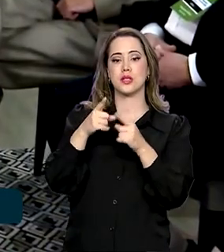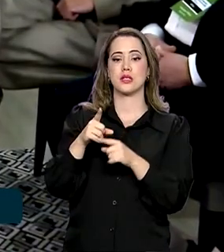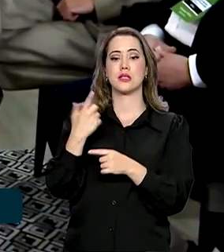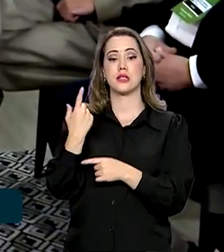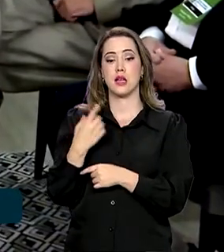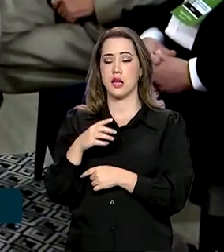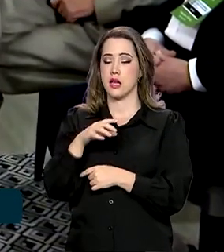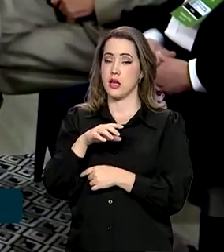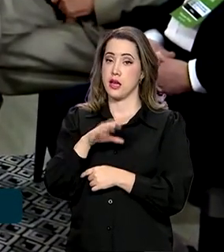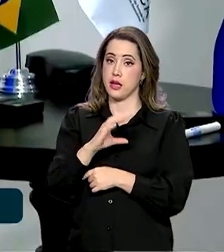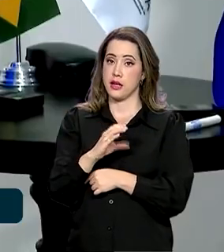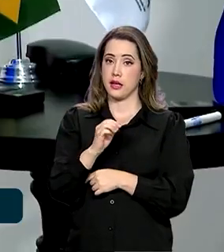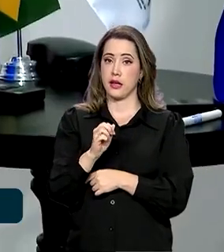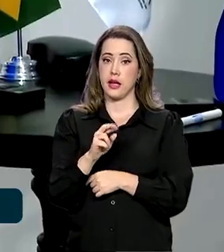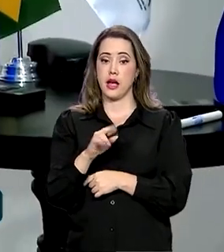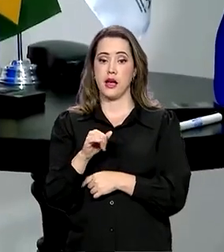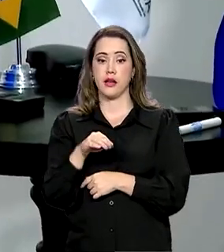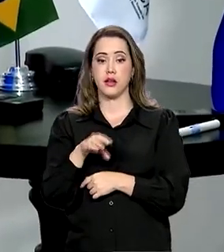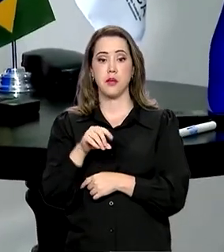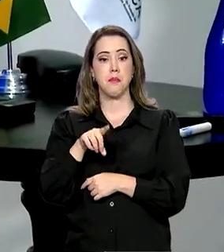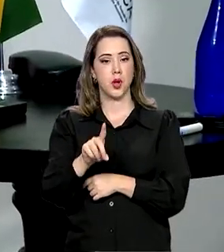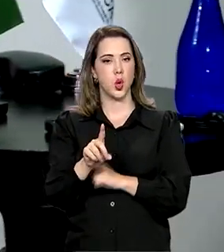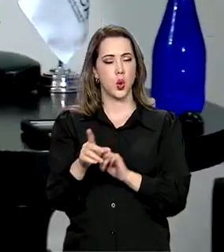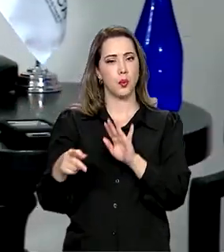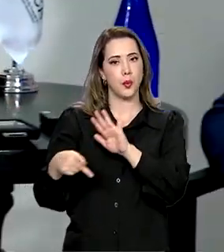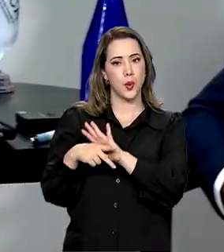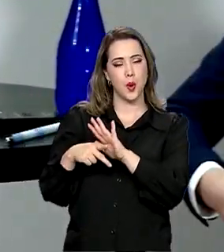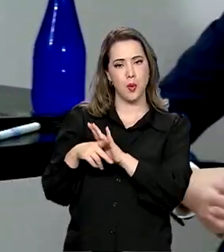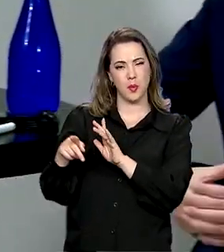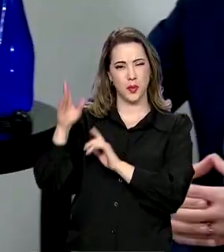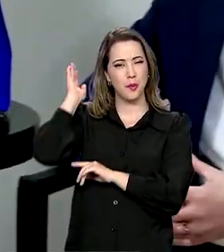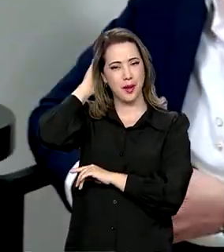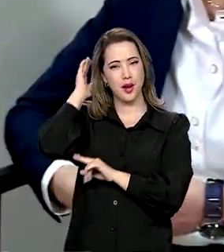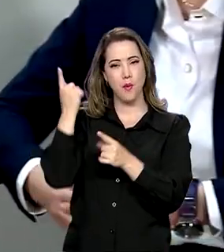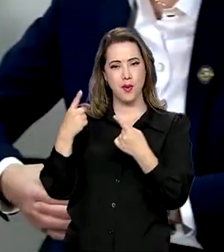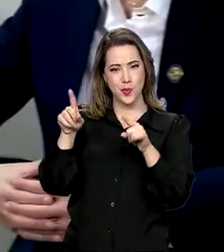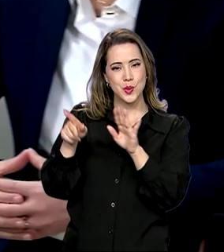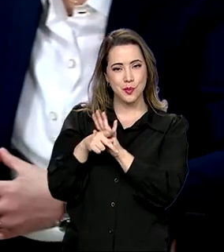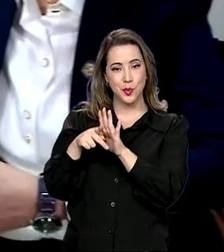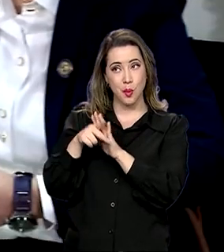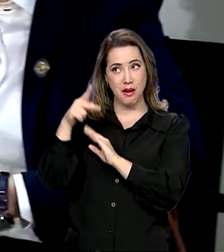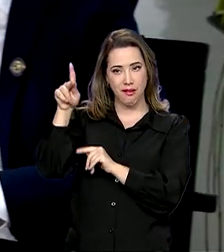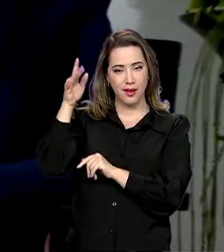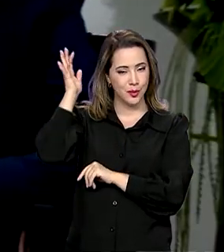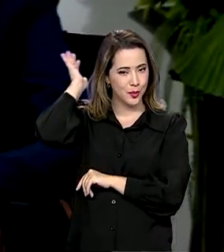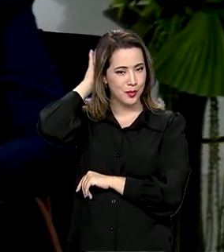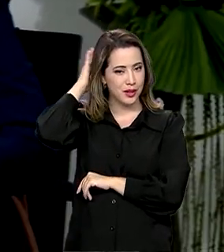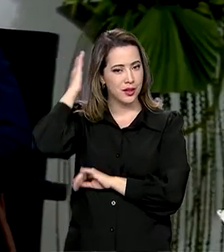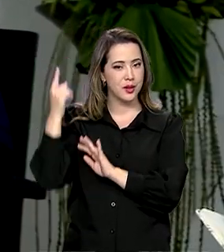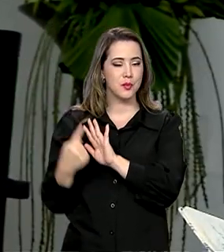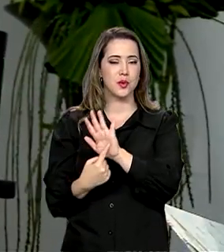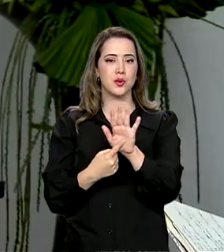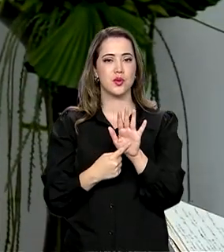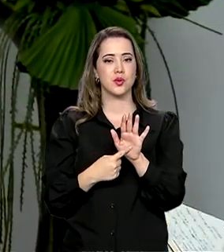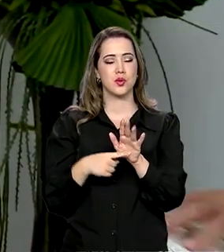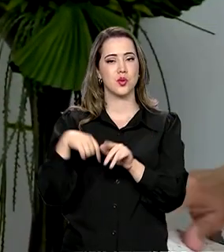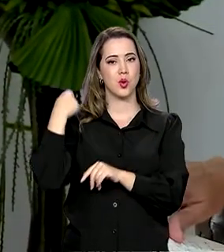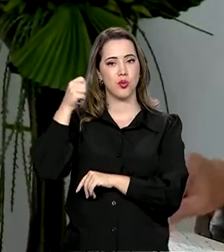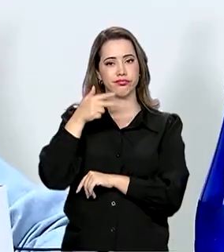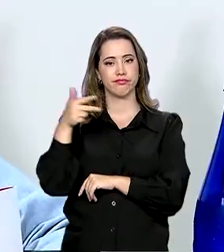paraense, ele publicou as imagens aí dessa chegada no aeroporto. O presidente Lula desembarcou